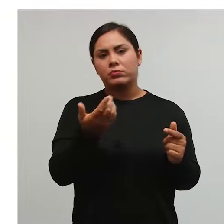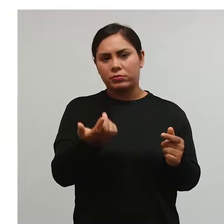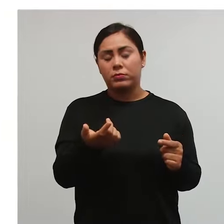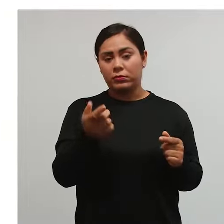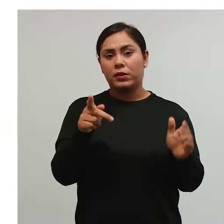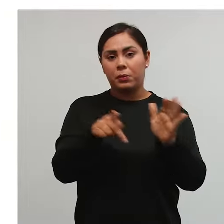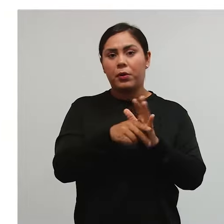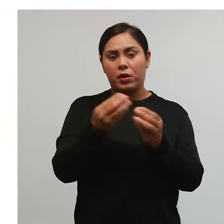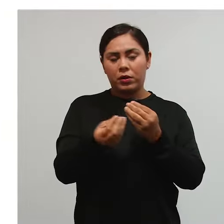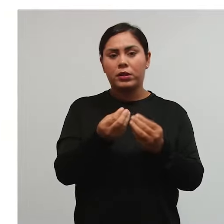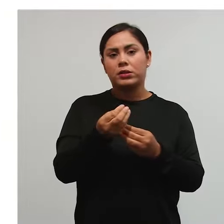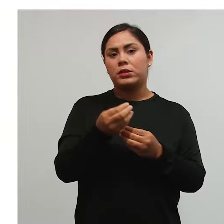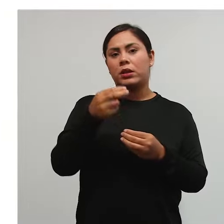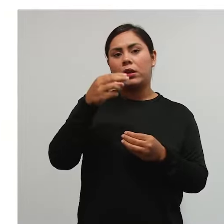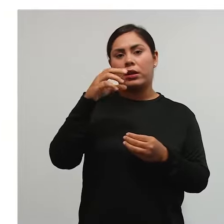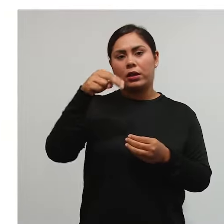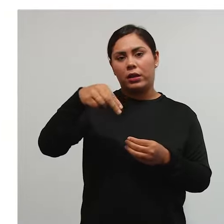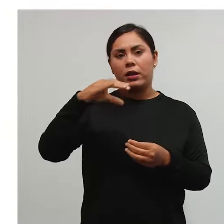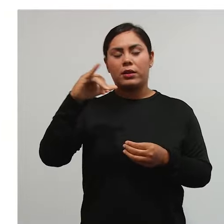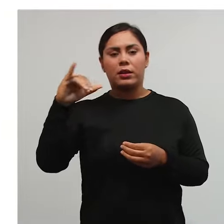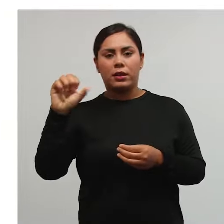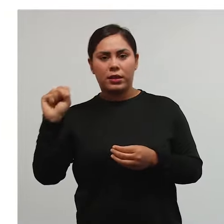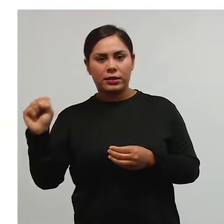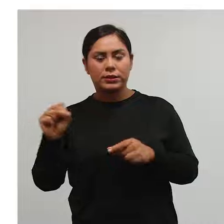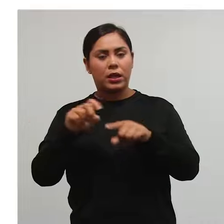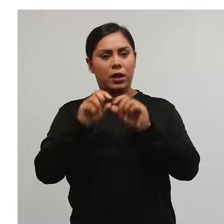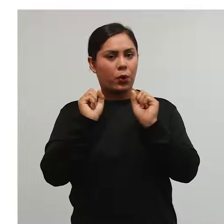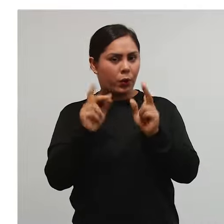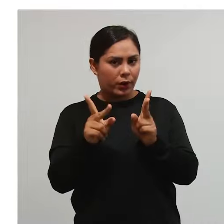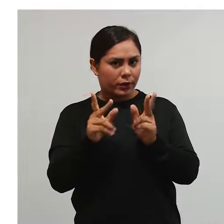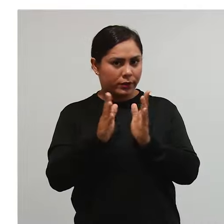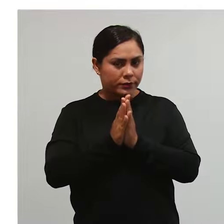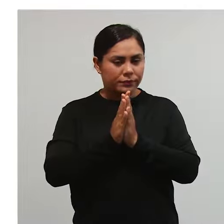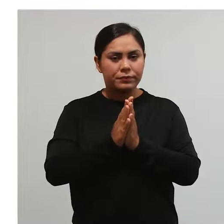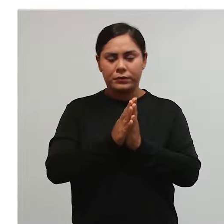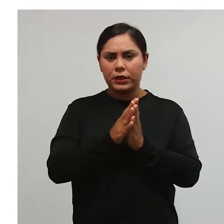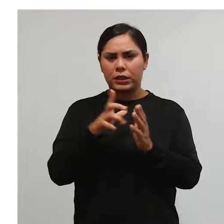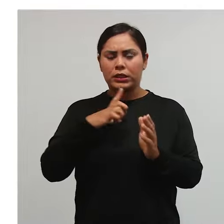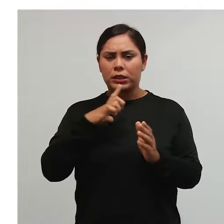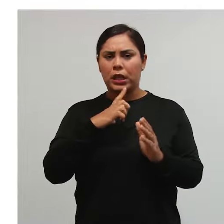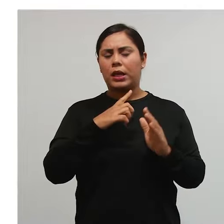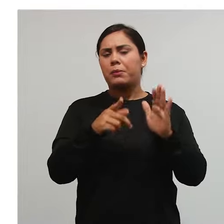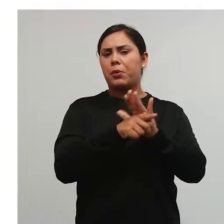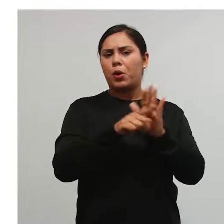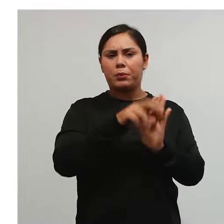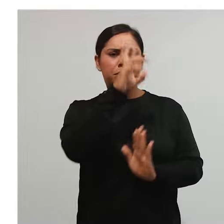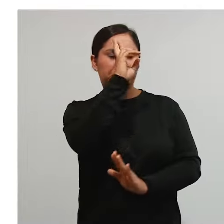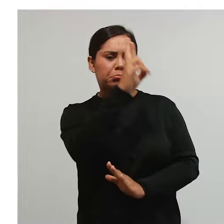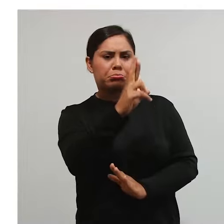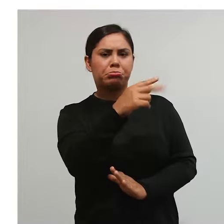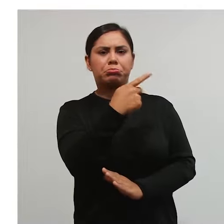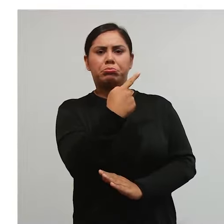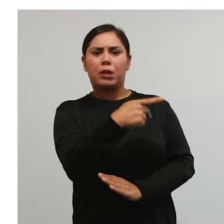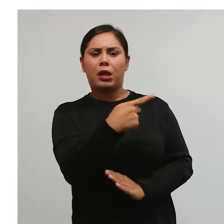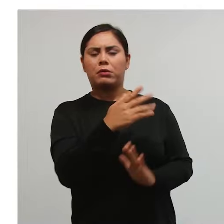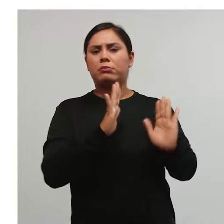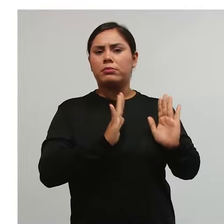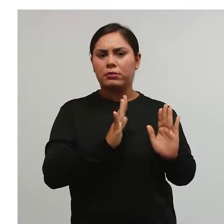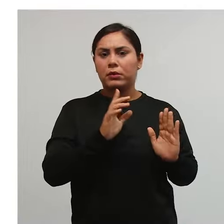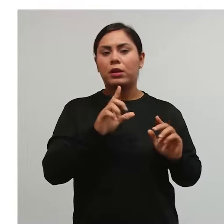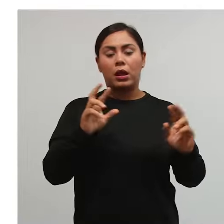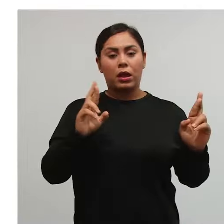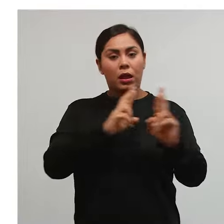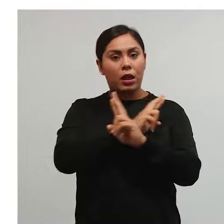dar em seja ali ao ISS. Beleza? Ter propriedade, né? Isso tem